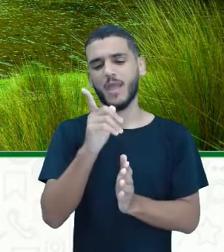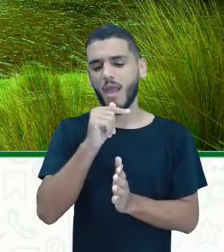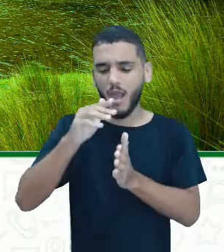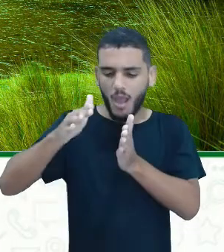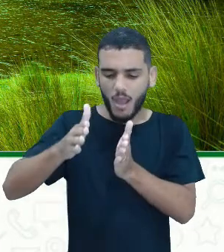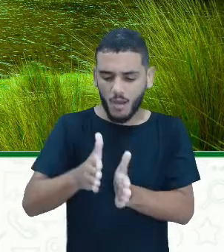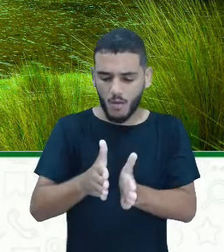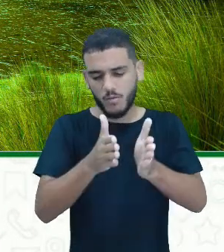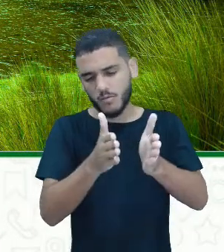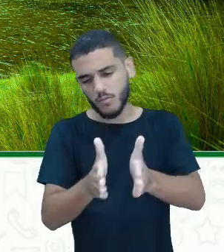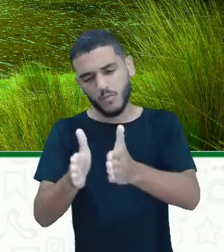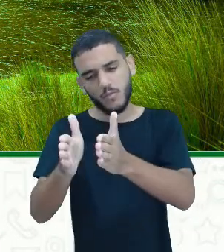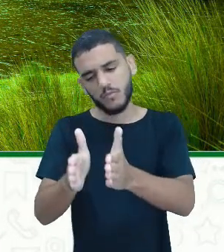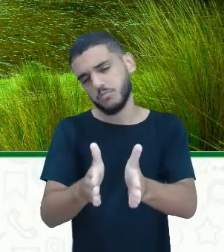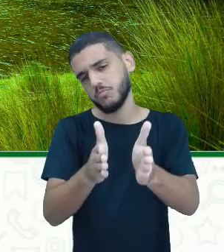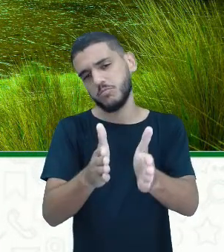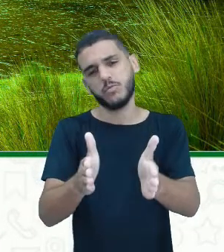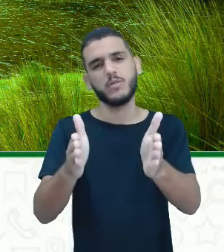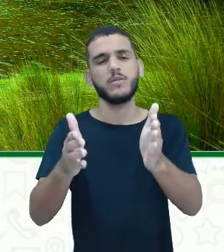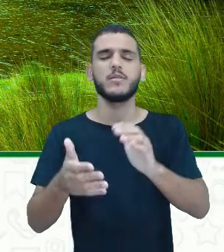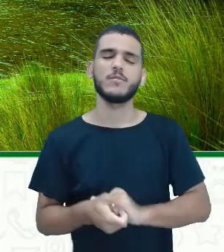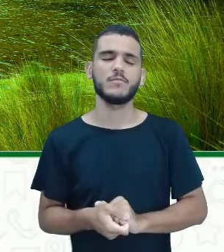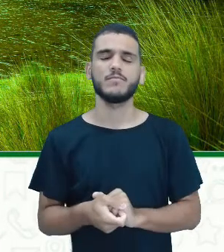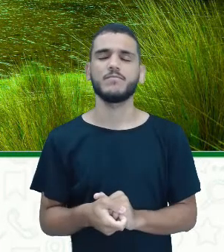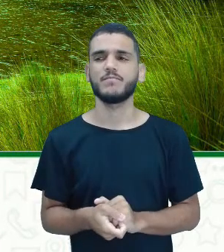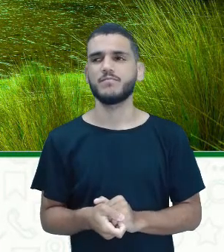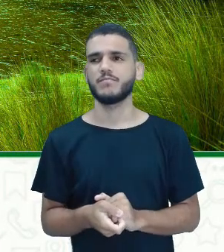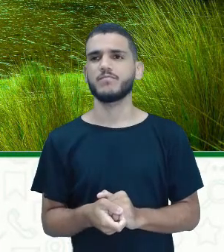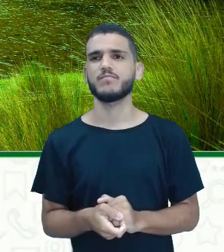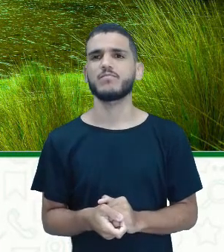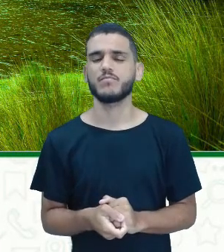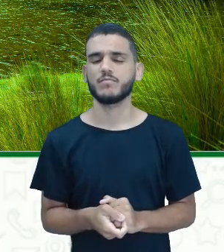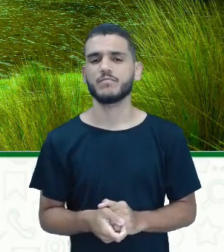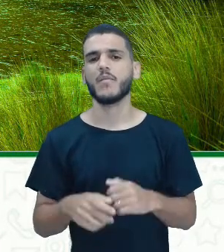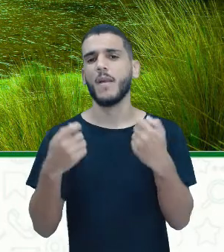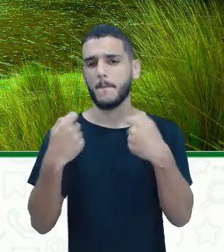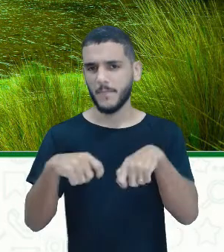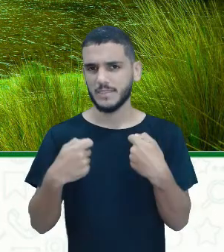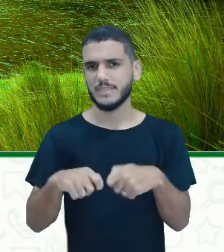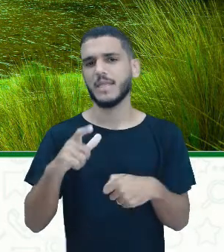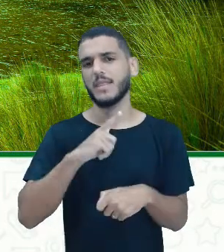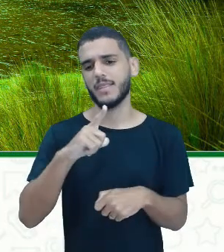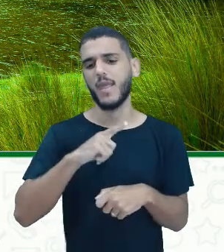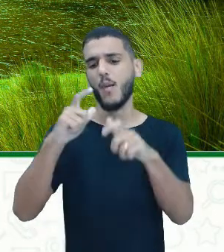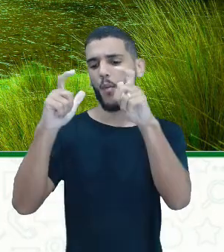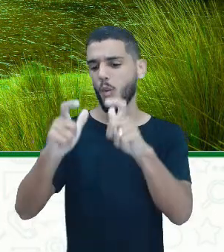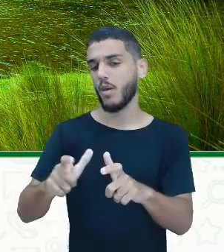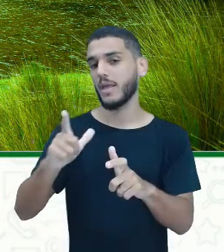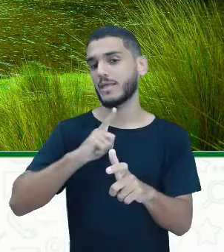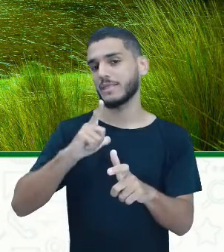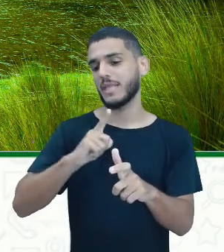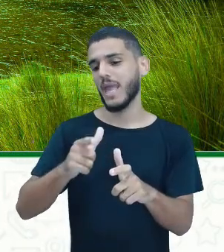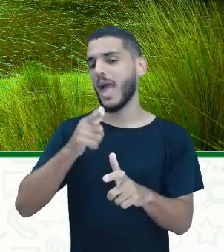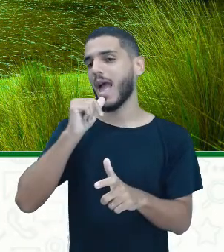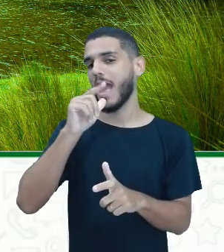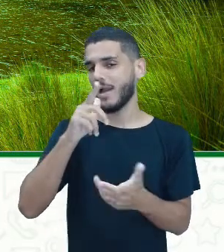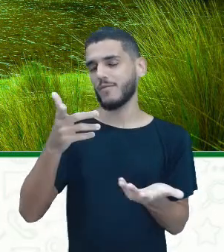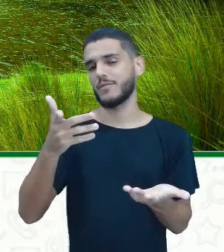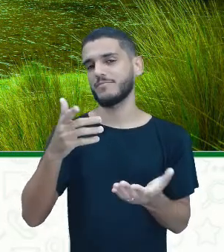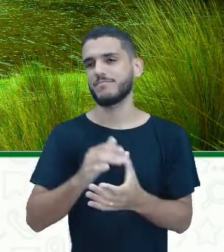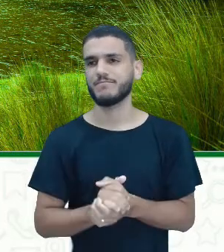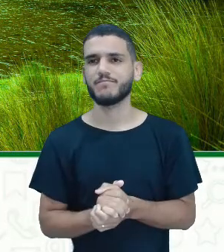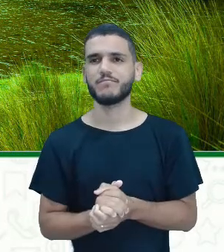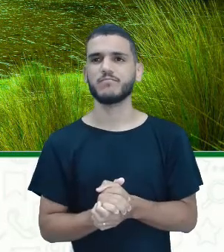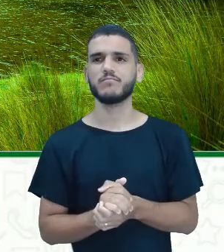vai ser uma barragem, vai ser um rio, tá certo? Então, precisa de um manancial que vai abastecer aquela cidade, tá?